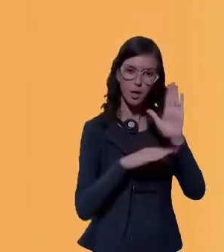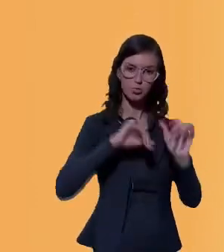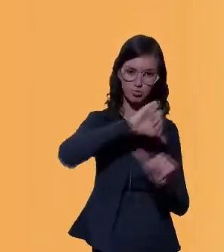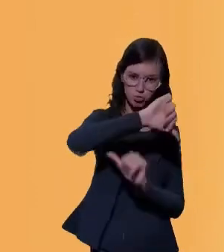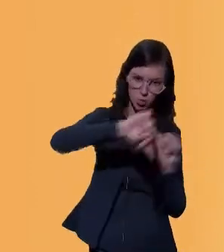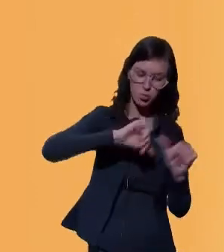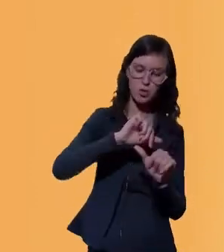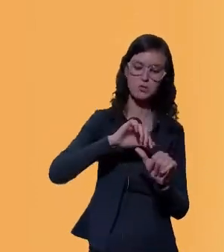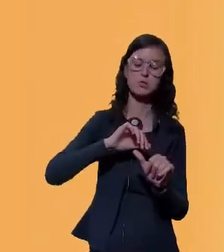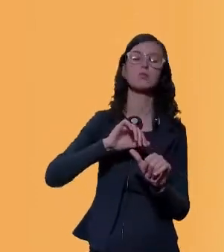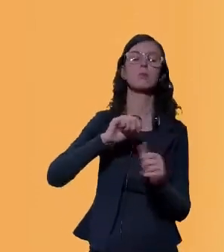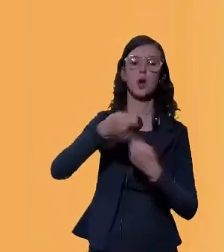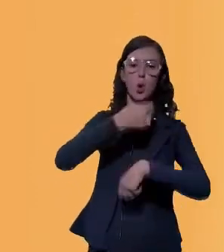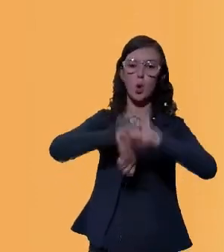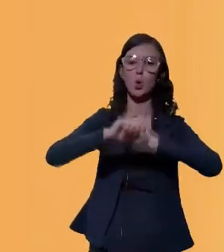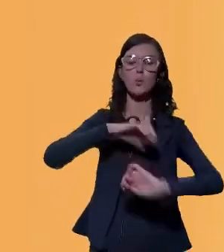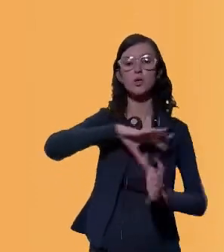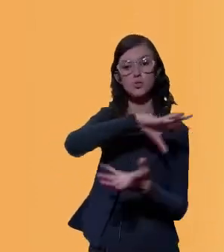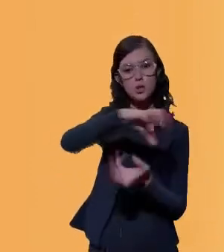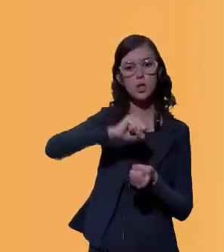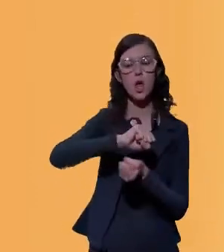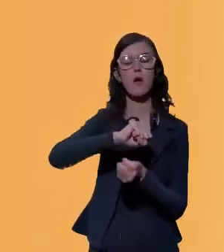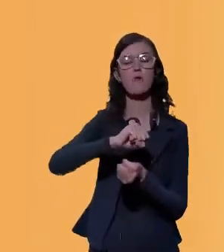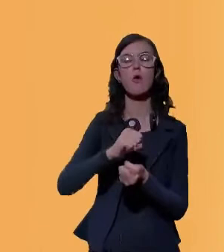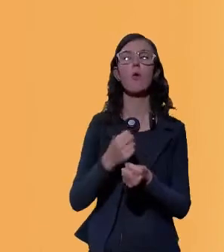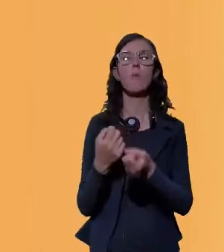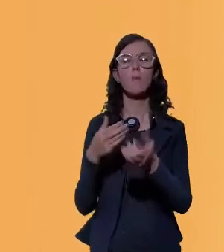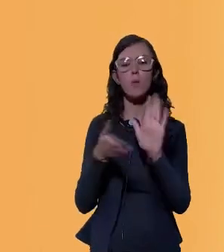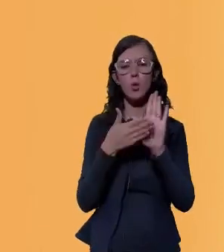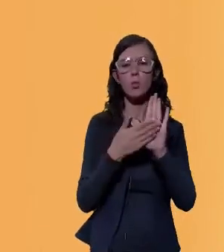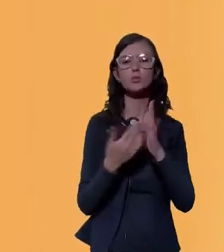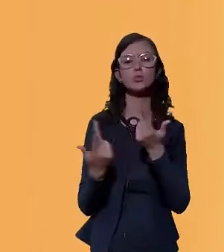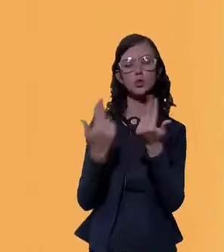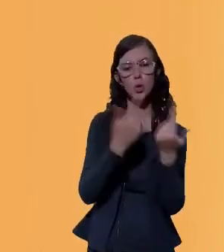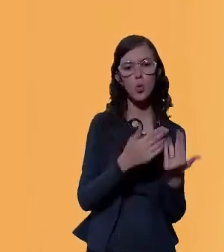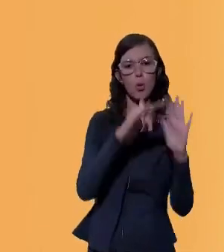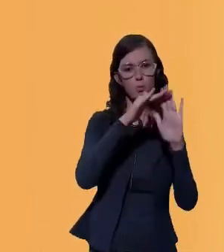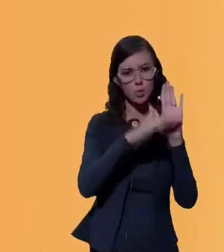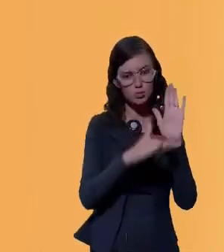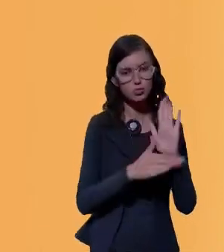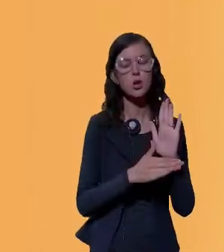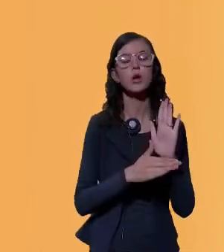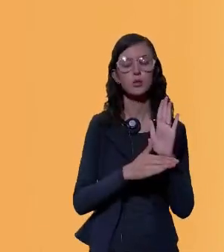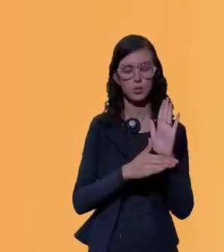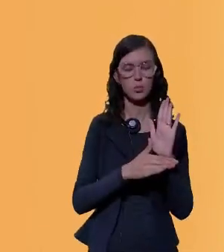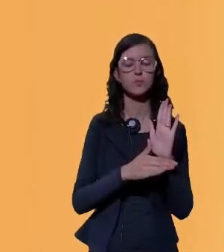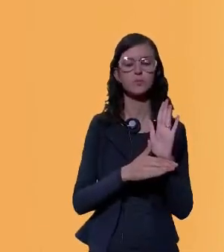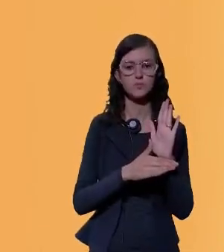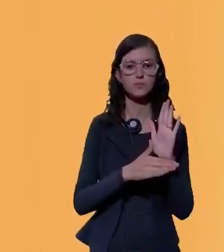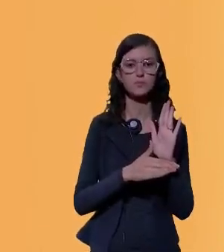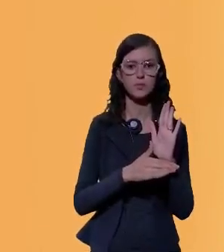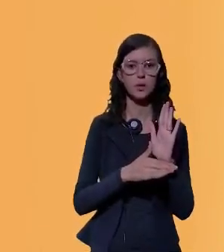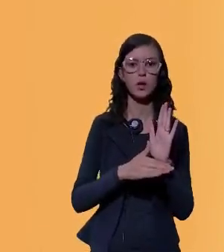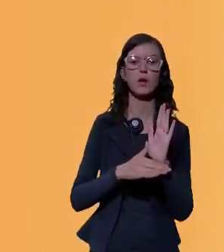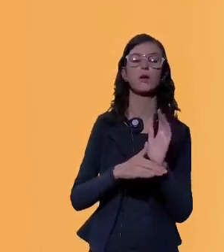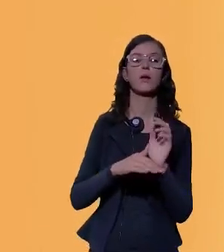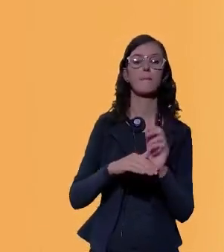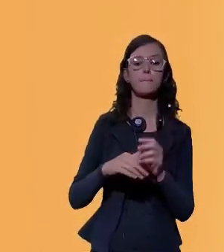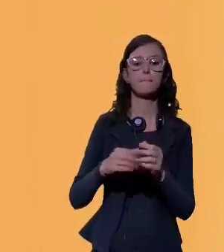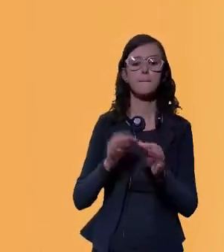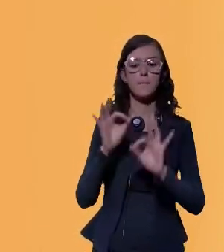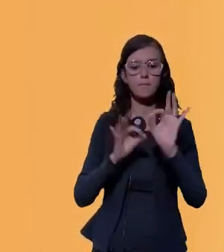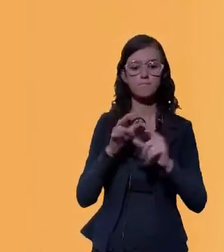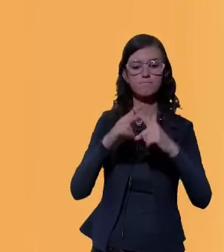uma economia sustentável, como foi proposto no plano, com base nos cenários de transformação, manutenção e principalmente